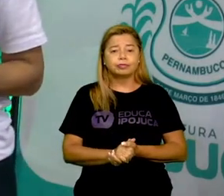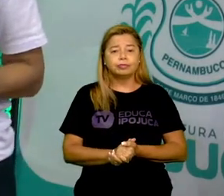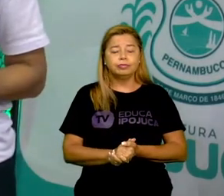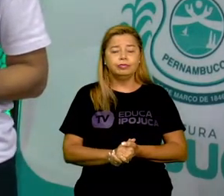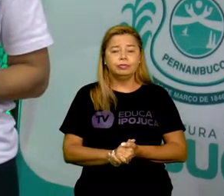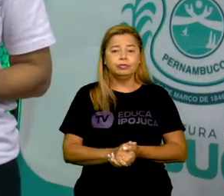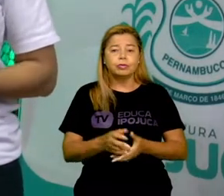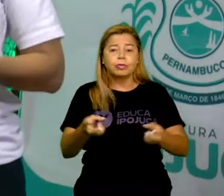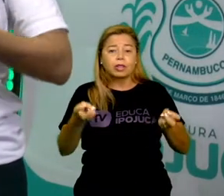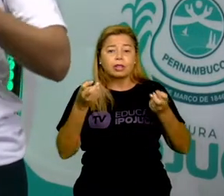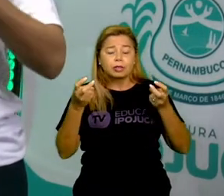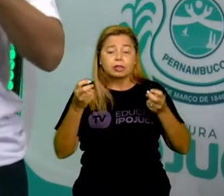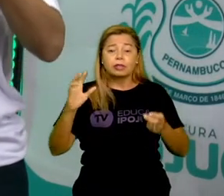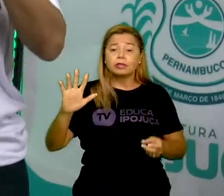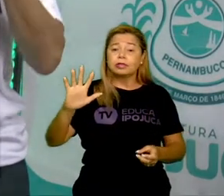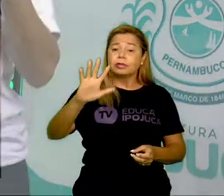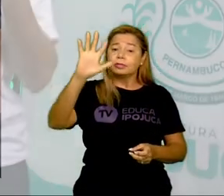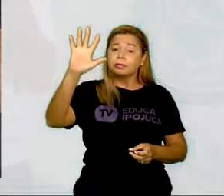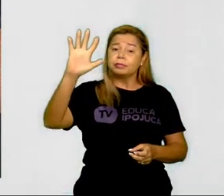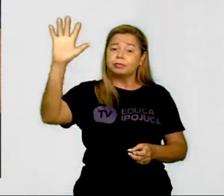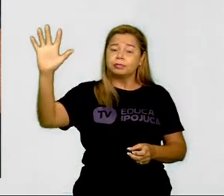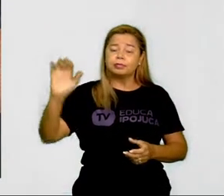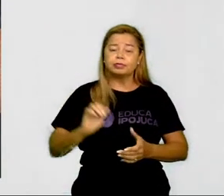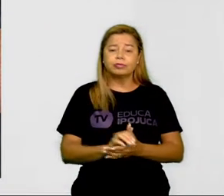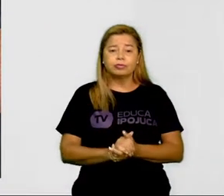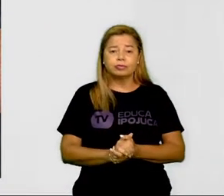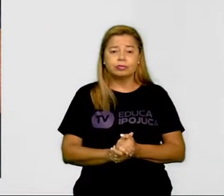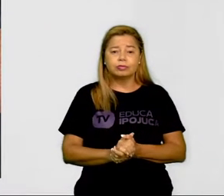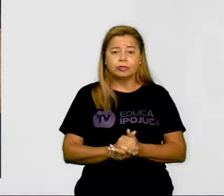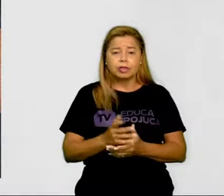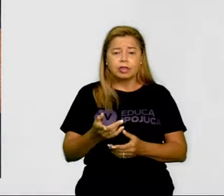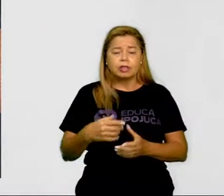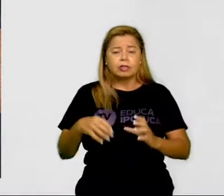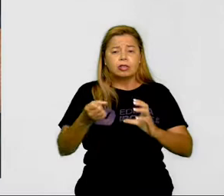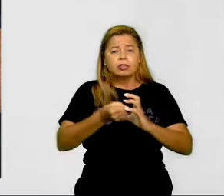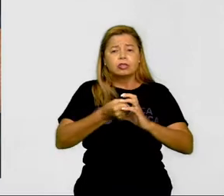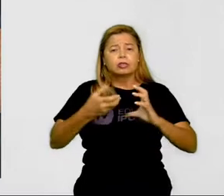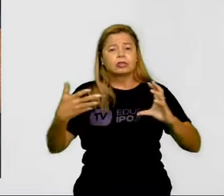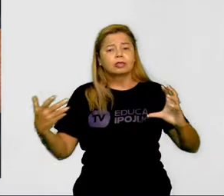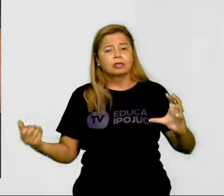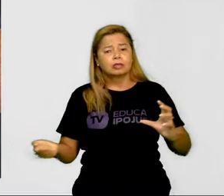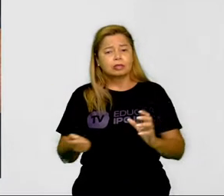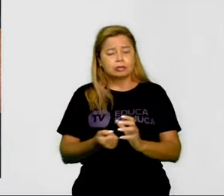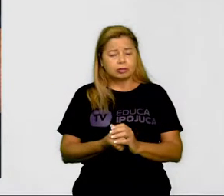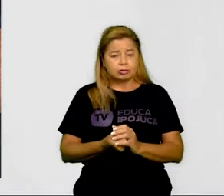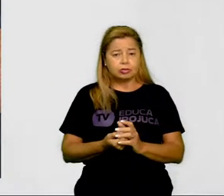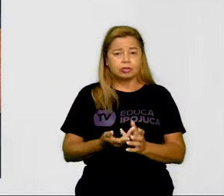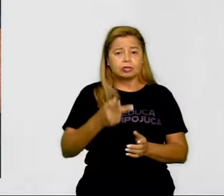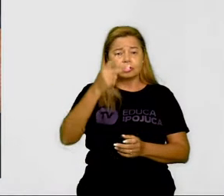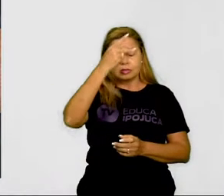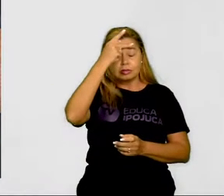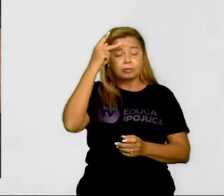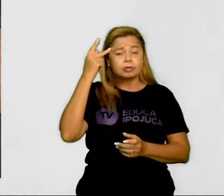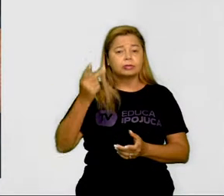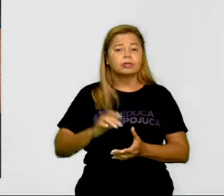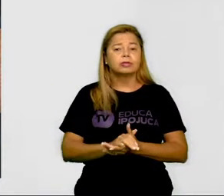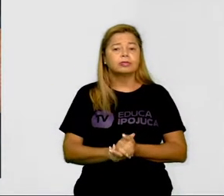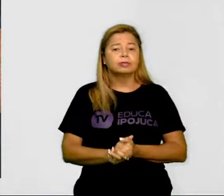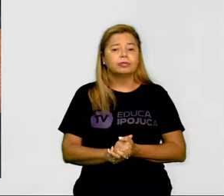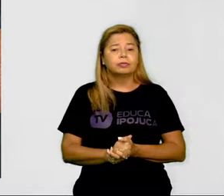Observe mais essas imagens. Quando você vai observando os traços que tem ao seu redor, os traços que tem ao seu redor,